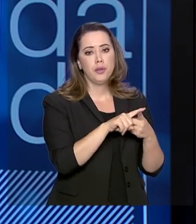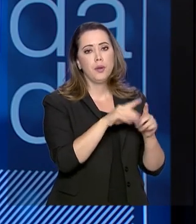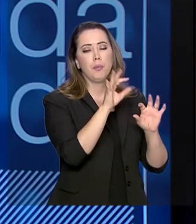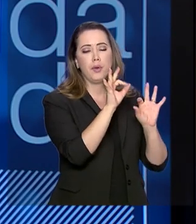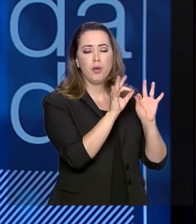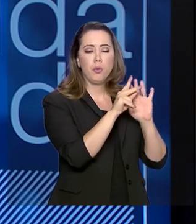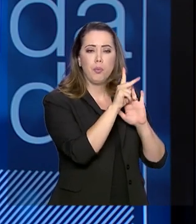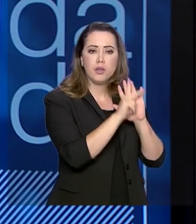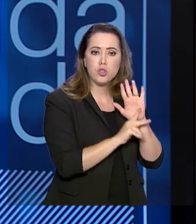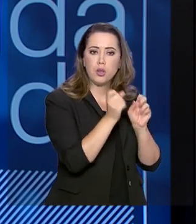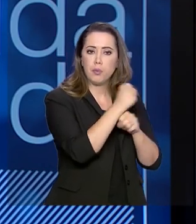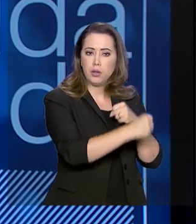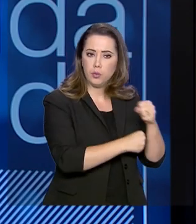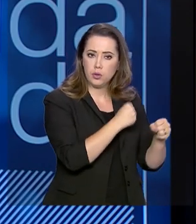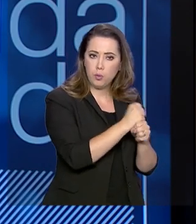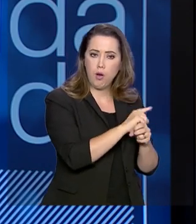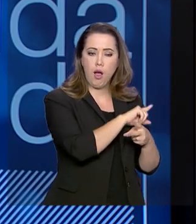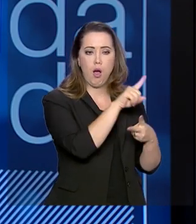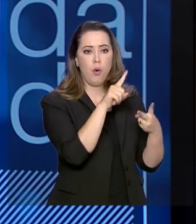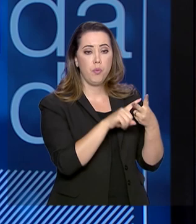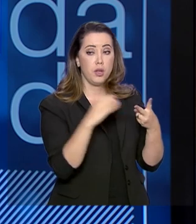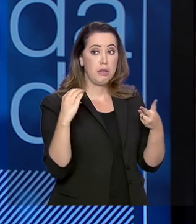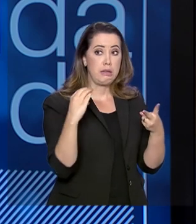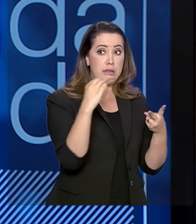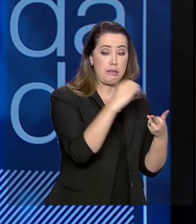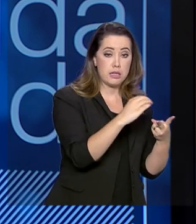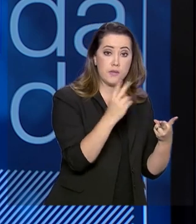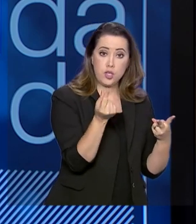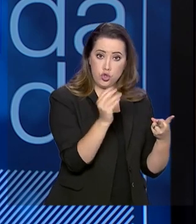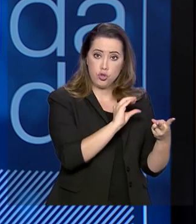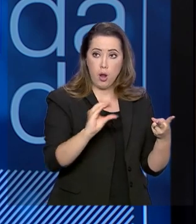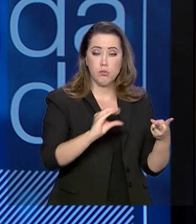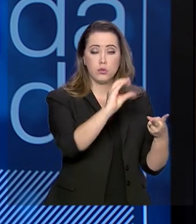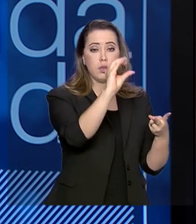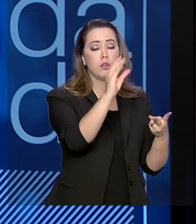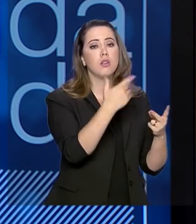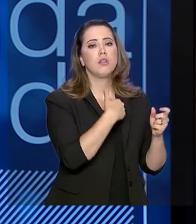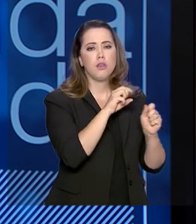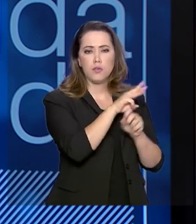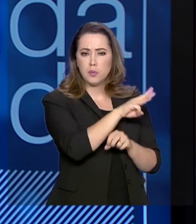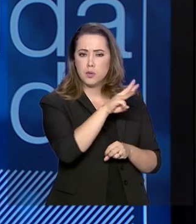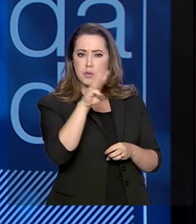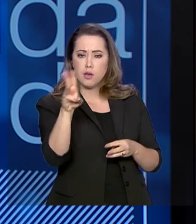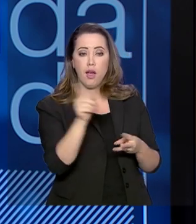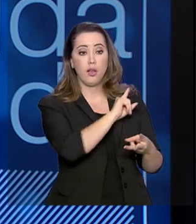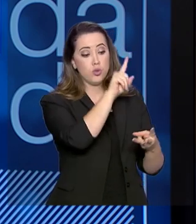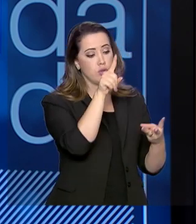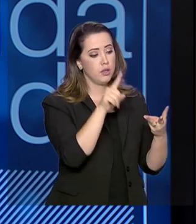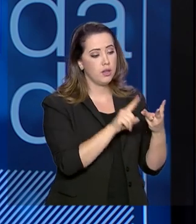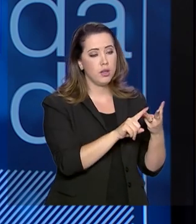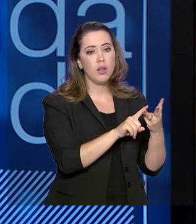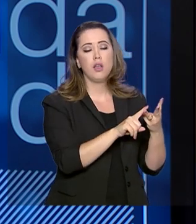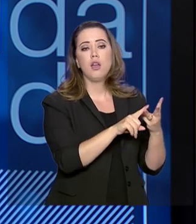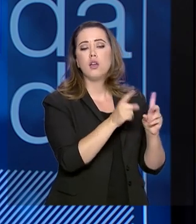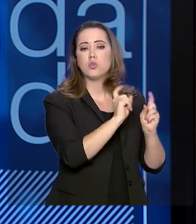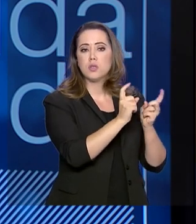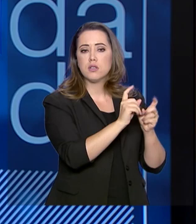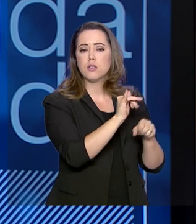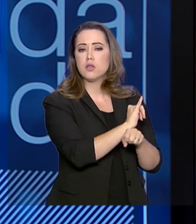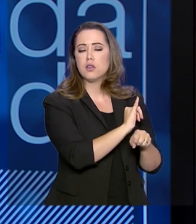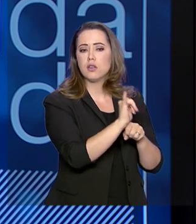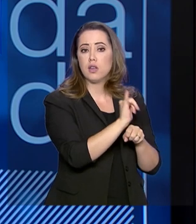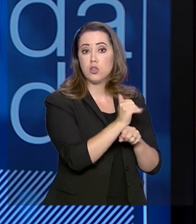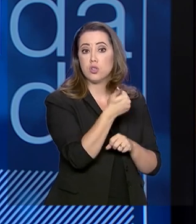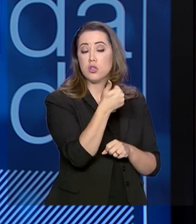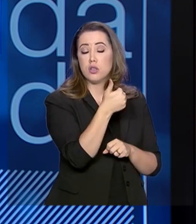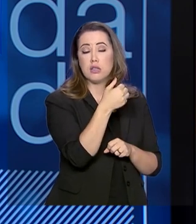área de transferências da União à Plataforma Mais Brasil. E na área de gestão estratégica, três decretos que nós publicamos ainda nos primeiros